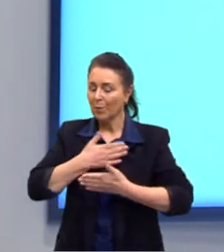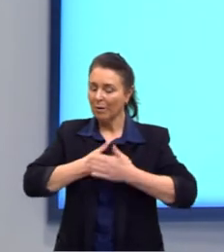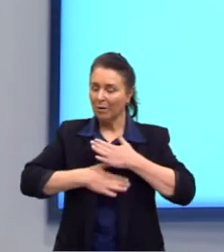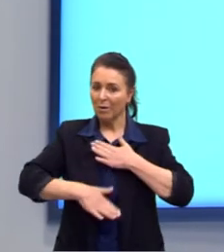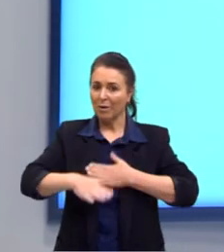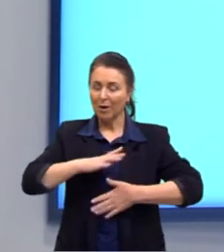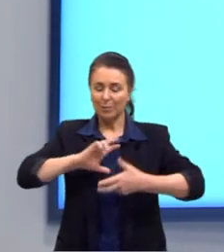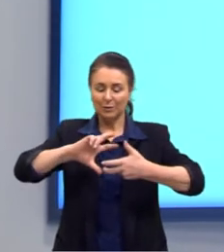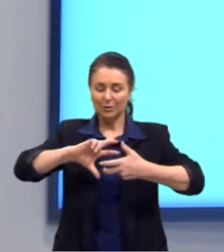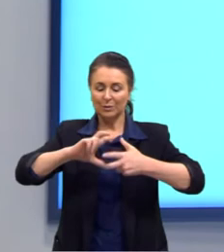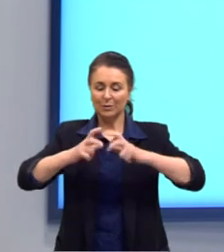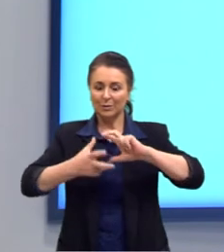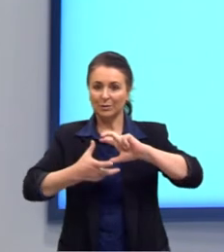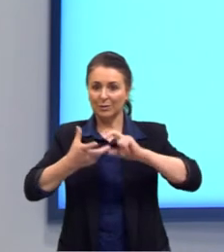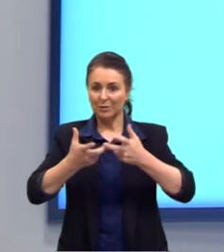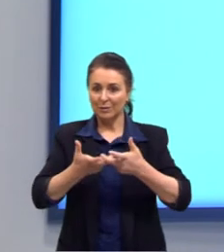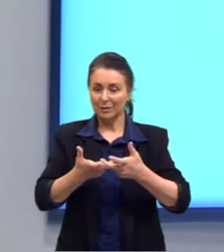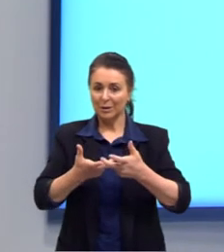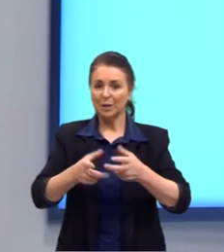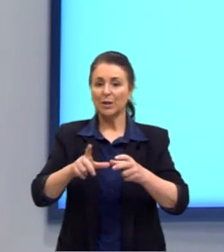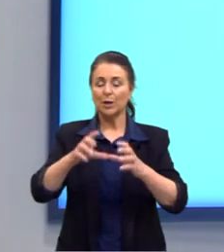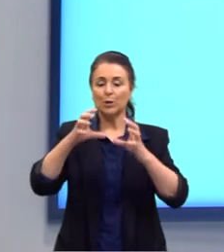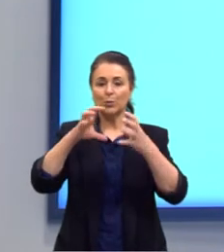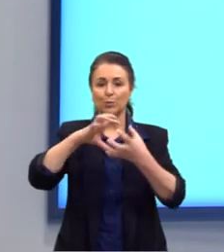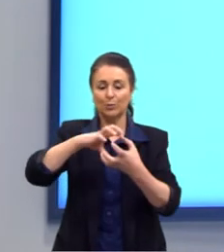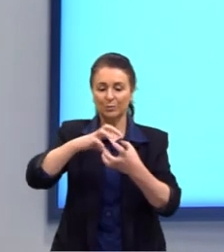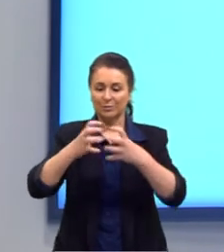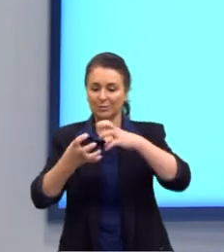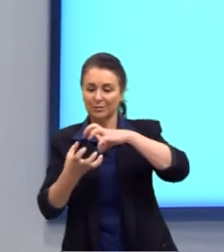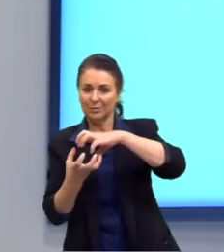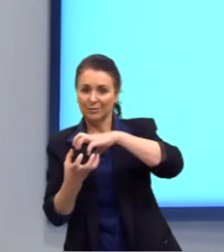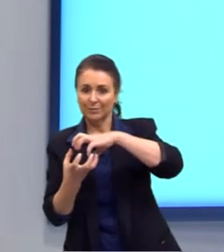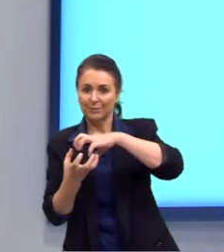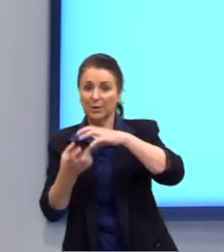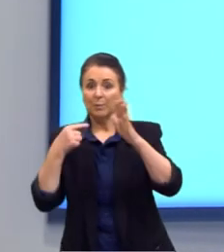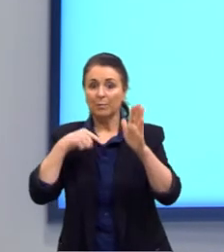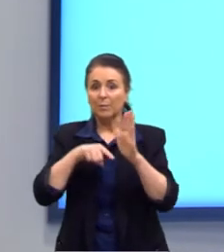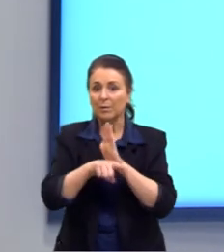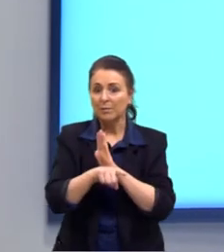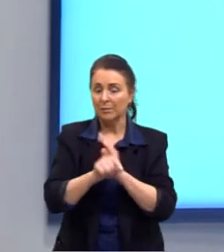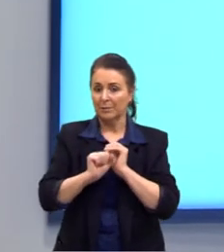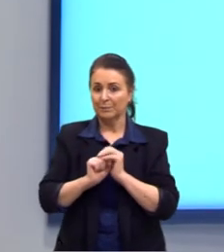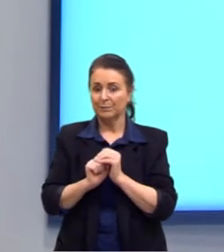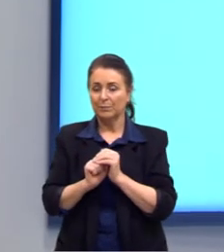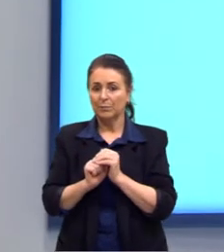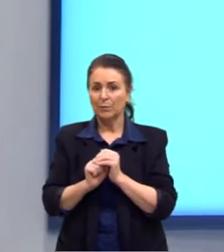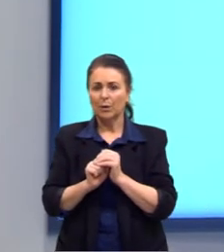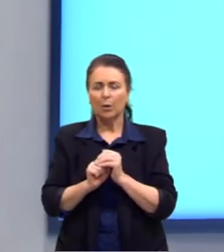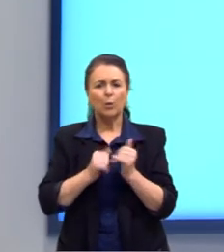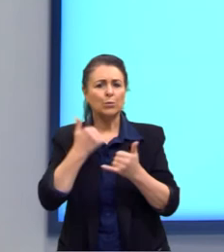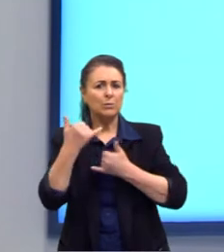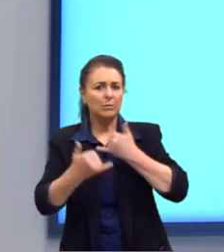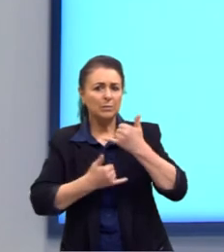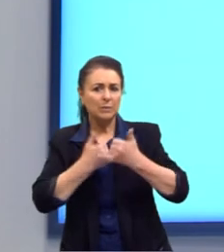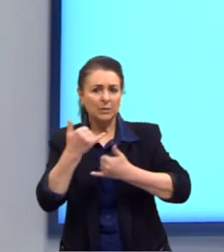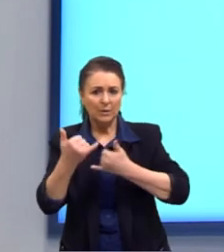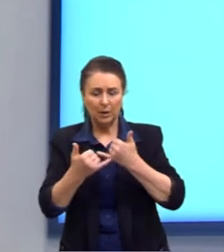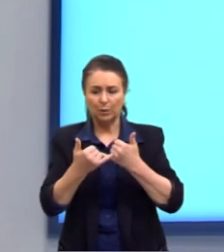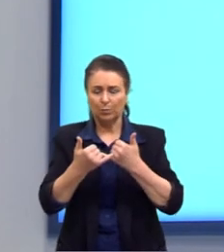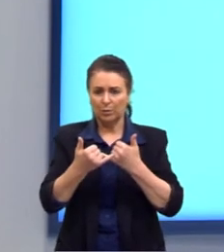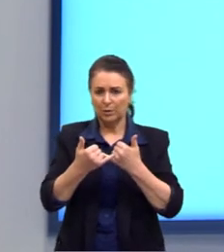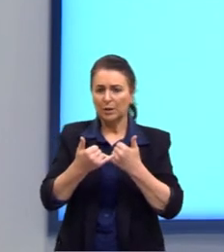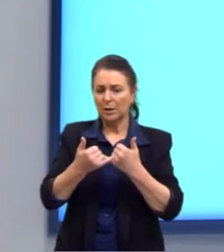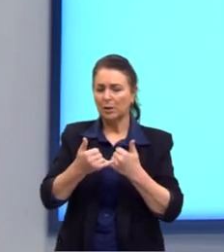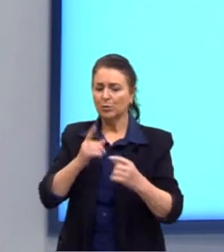poliedros e os corpos redondos. A nossa questão diz o seguinte. Muitos brinquedos que frequentemente